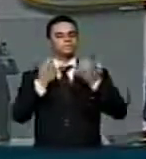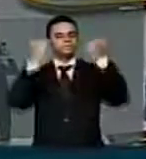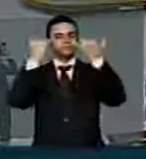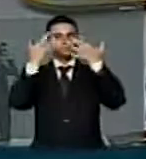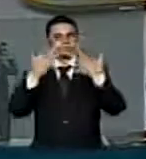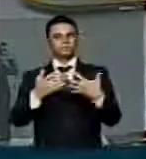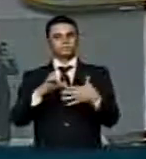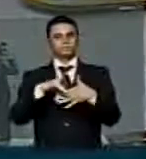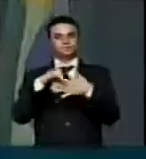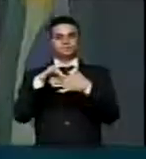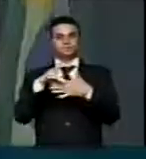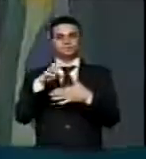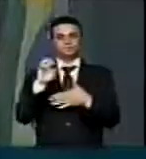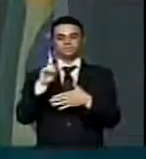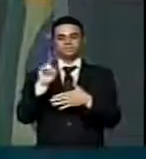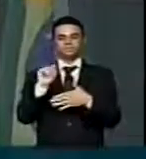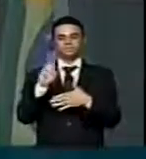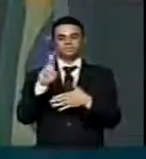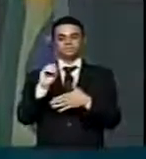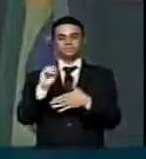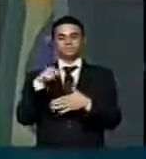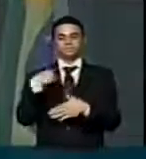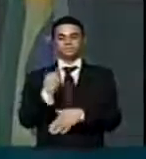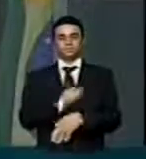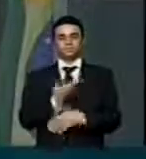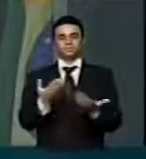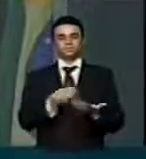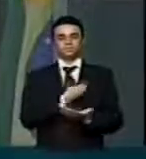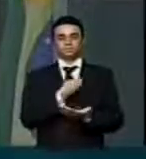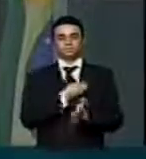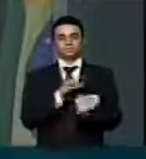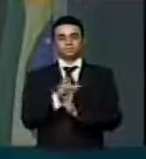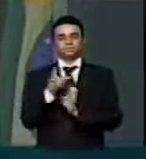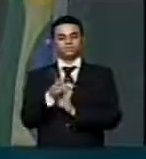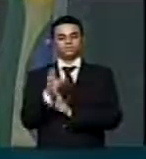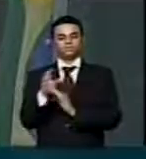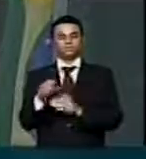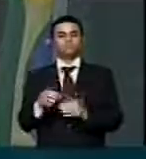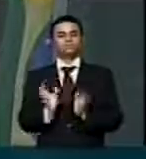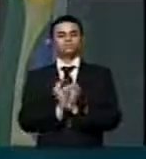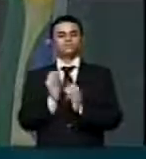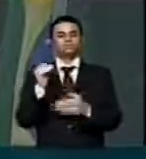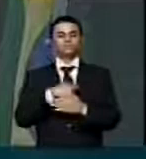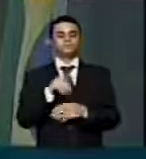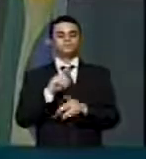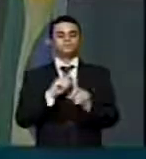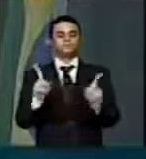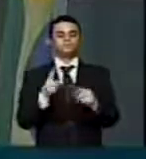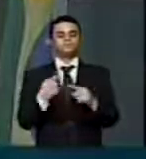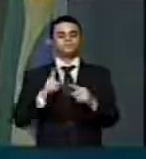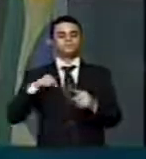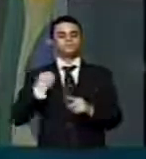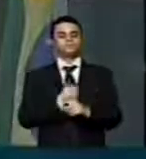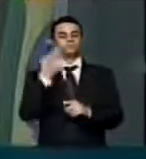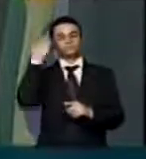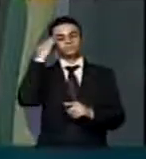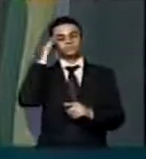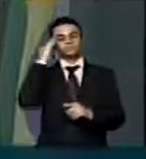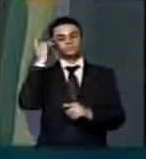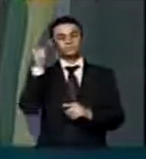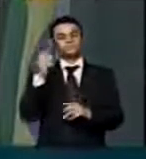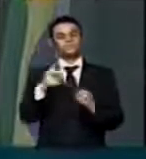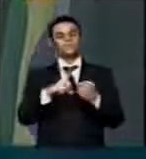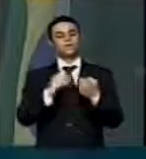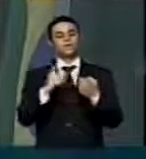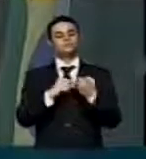que nós estamos presentes orientando a bancada para votar não, porque nós entendemos que este